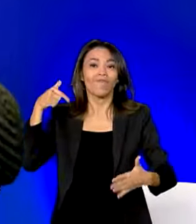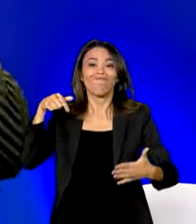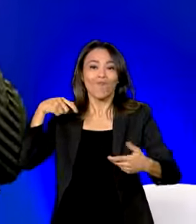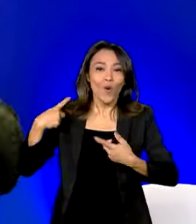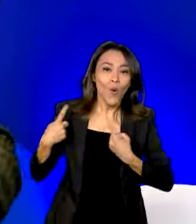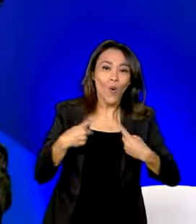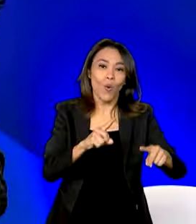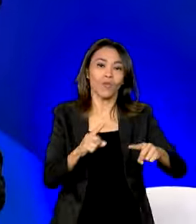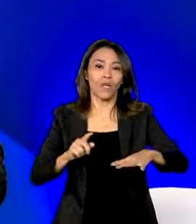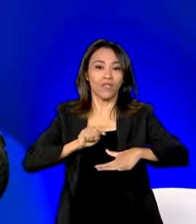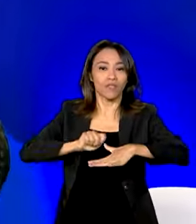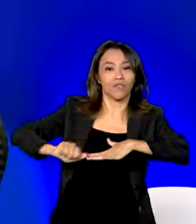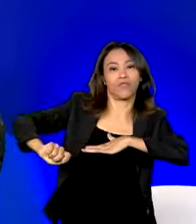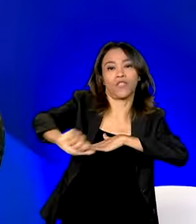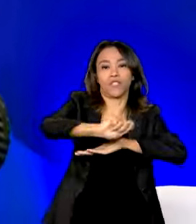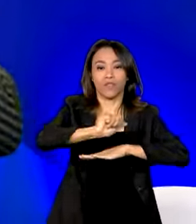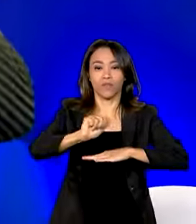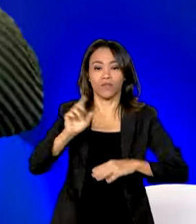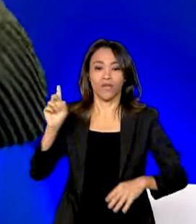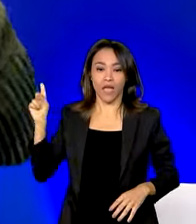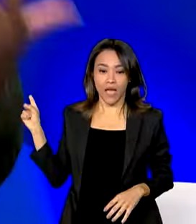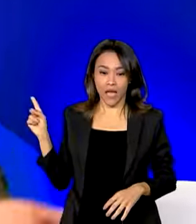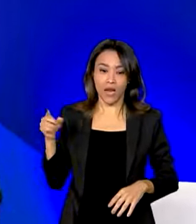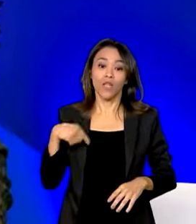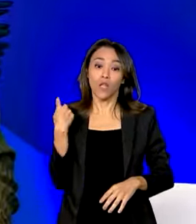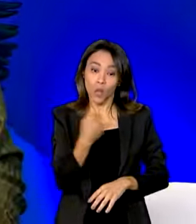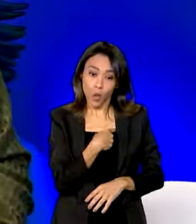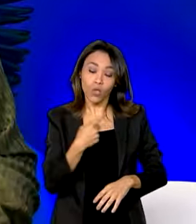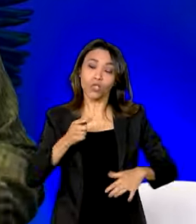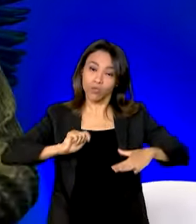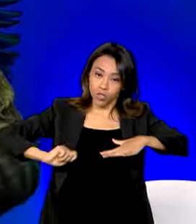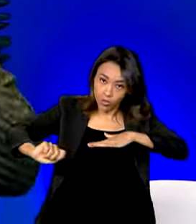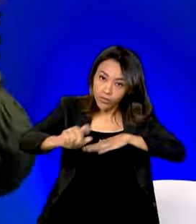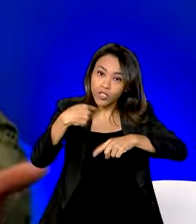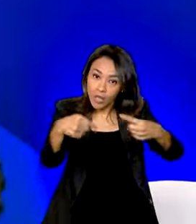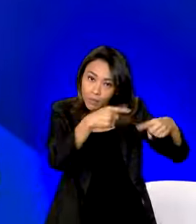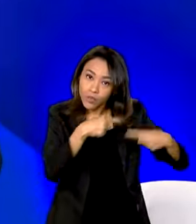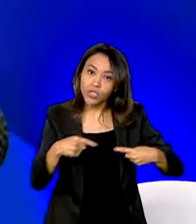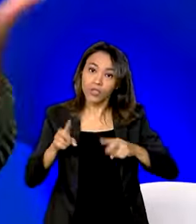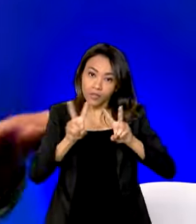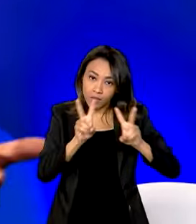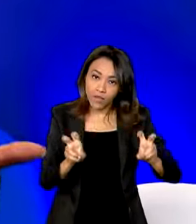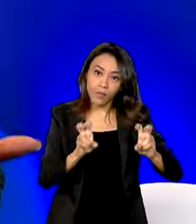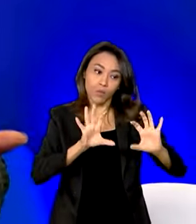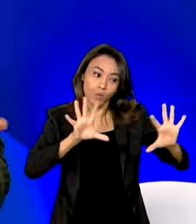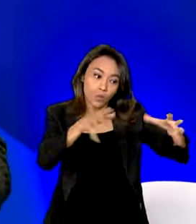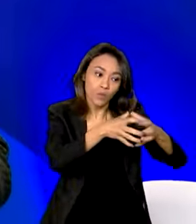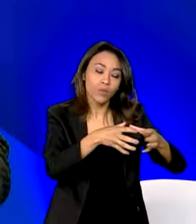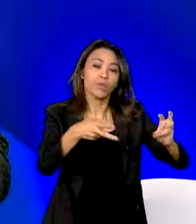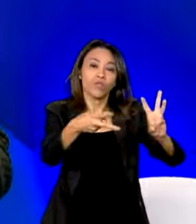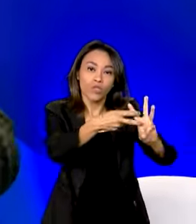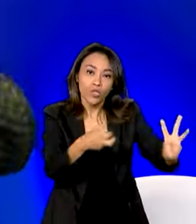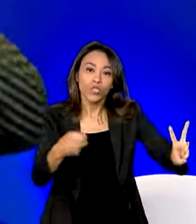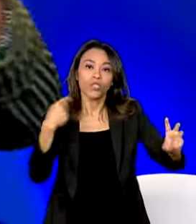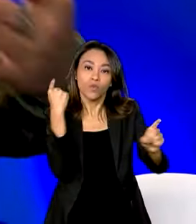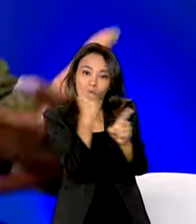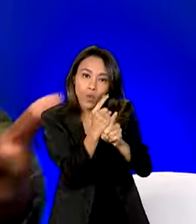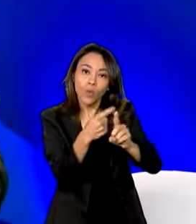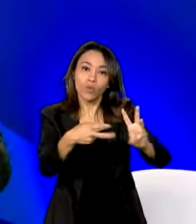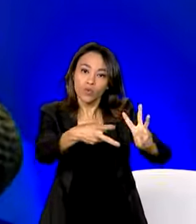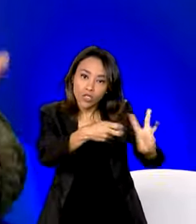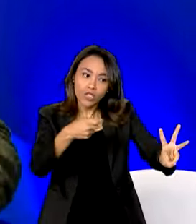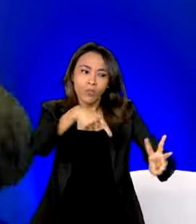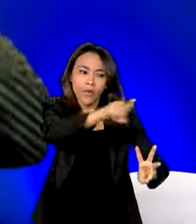está produzindo conteúdos, estamos fazendo esse debate também nos territórios, nas assembleias, nos encontros, para que todos os